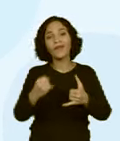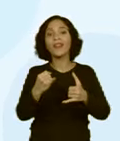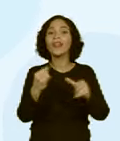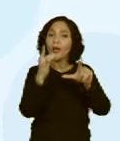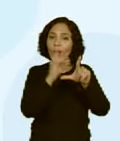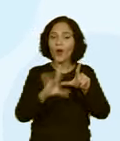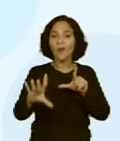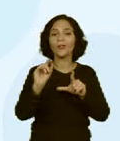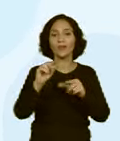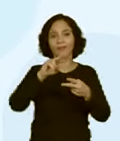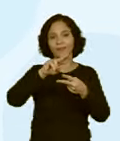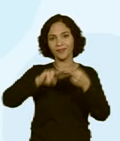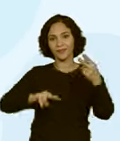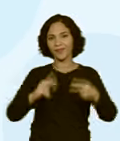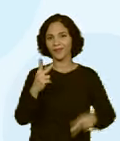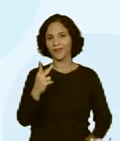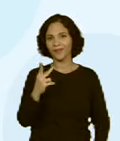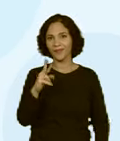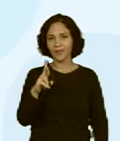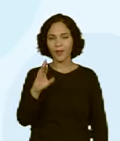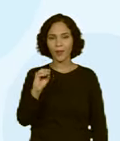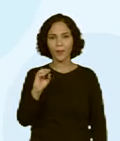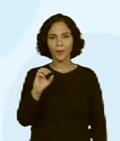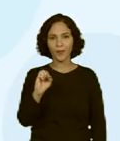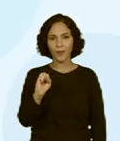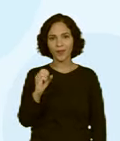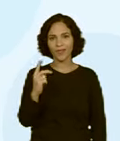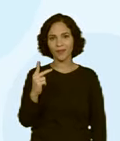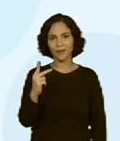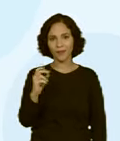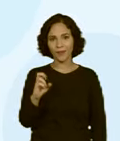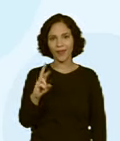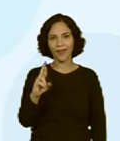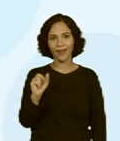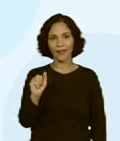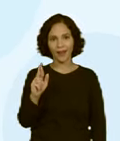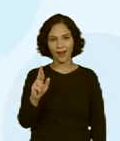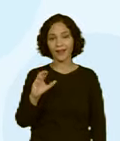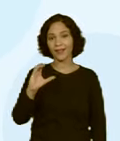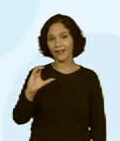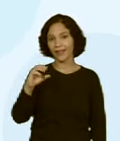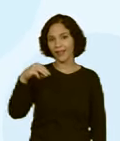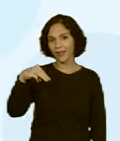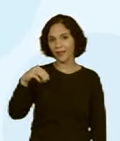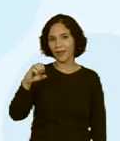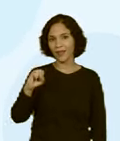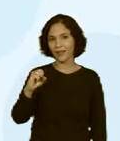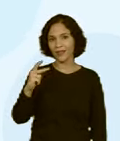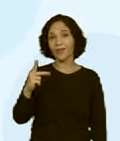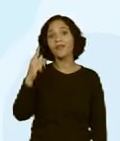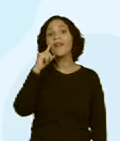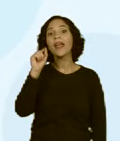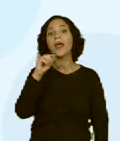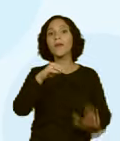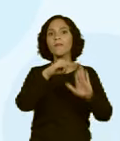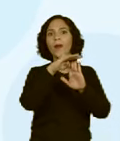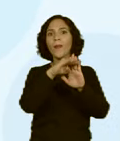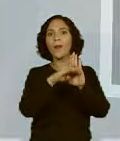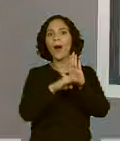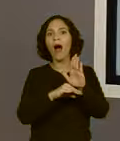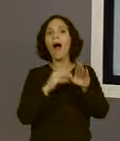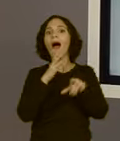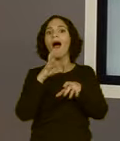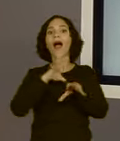hashtag Prosperar CMSP na sua rede social, para a gente ver aí o ranking de quem está levando aí